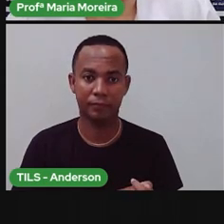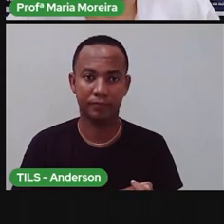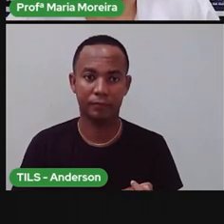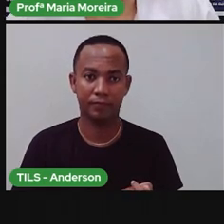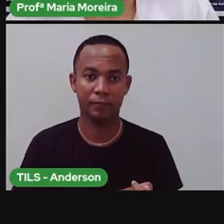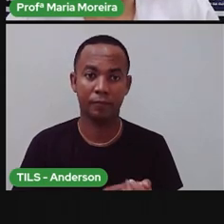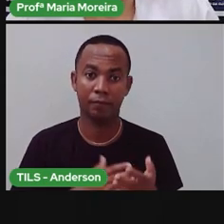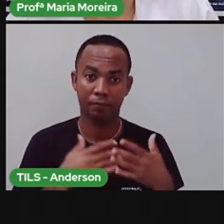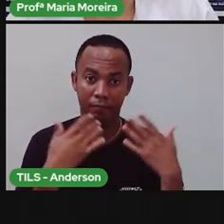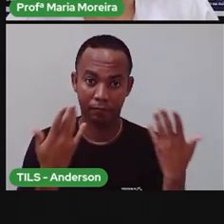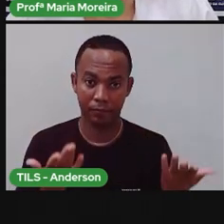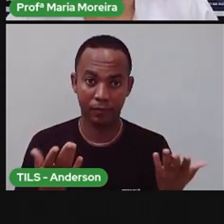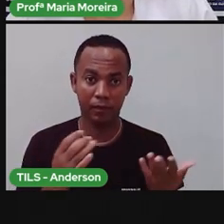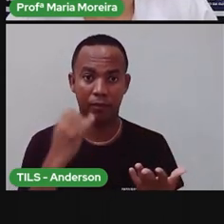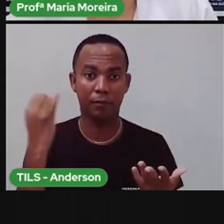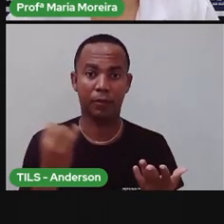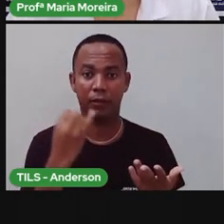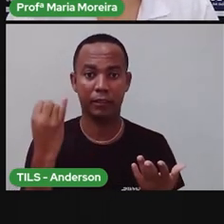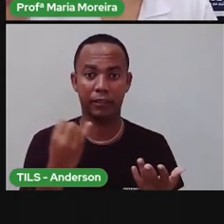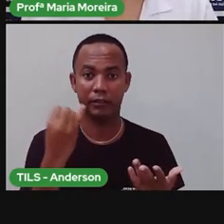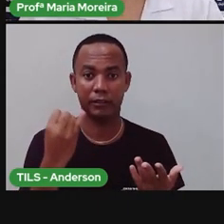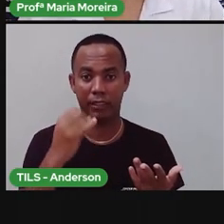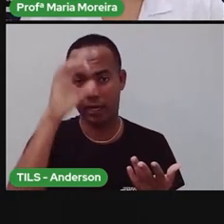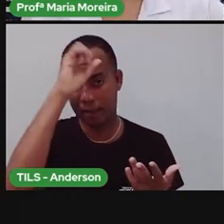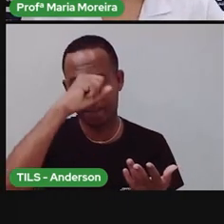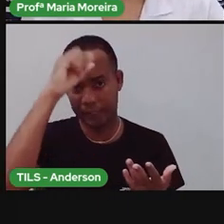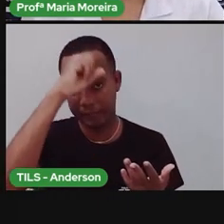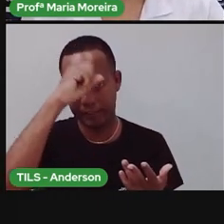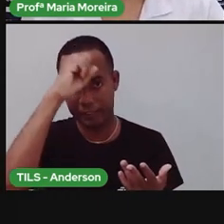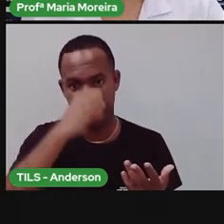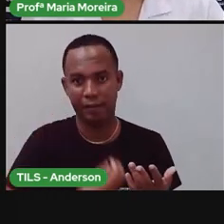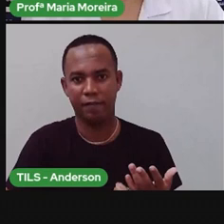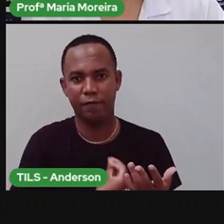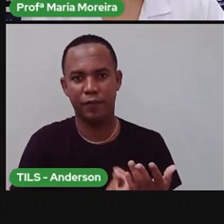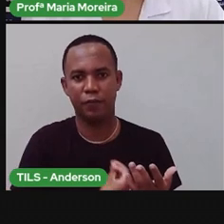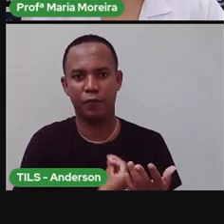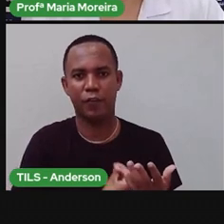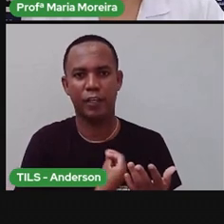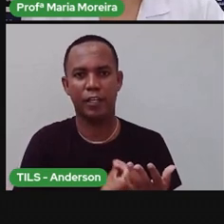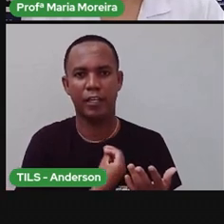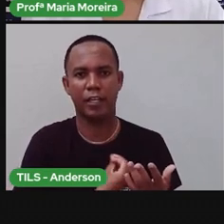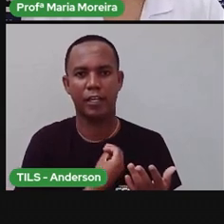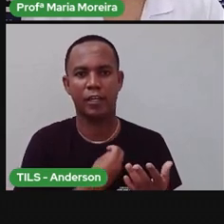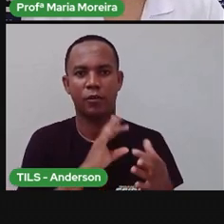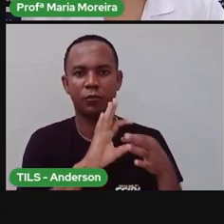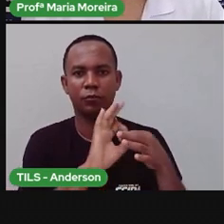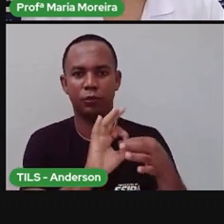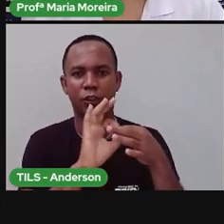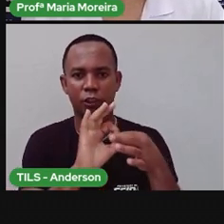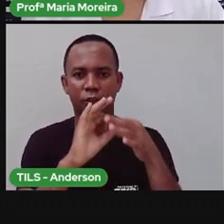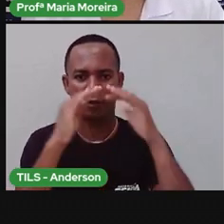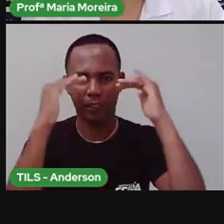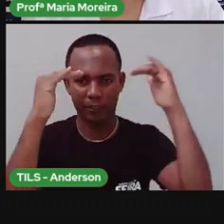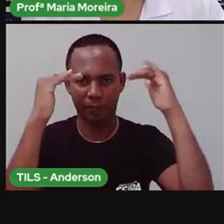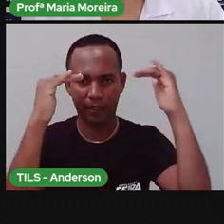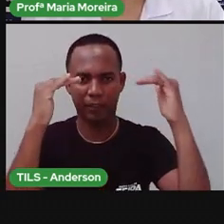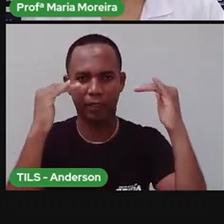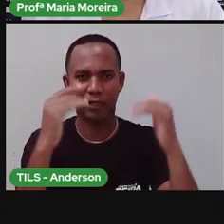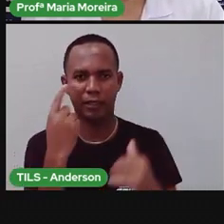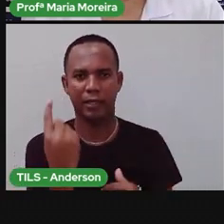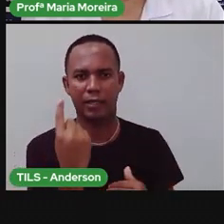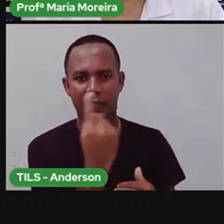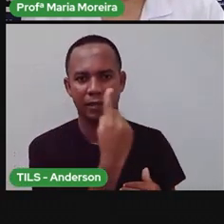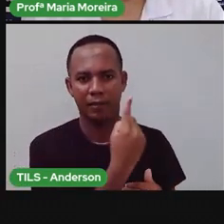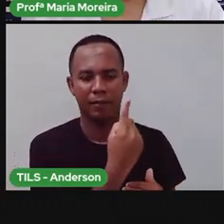Bom, porém, é importante aprendermos a conviver com as diferenças, né? Bem como respeitá-las. Pois cada pessoa tem sua forma de ser,